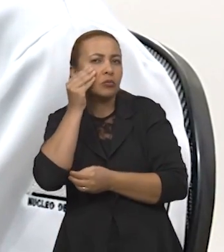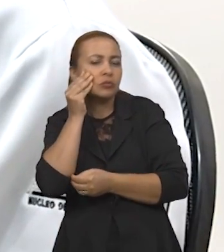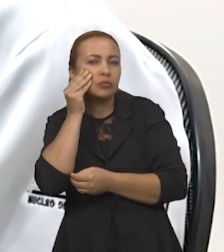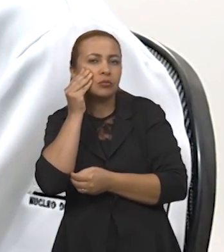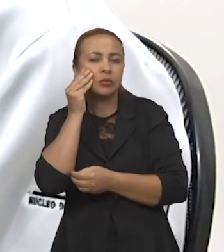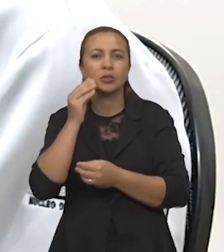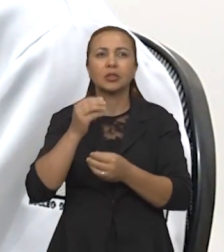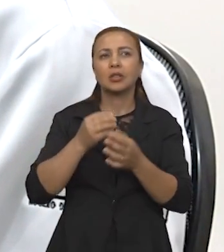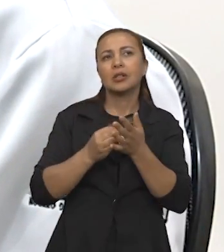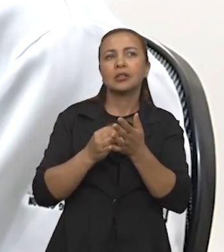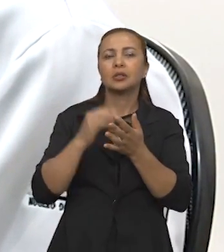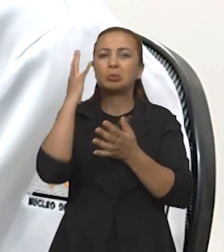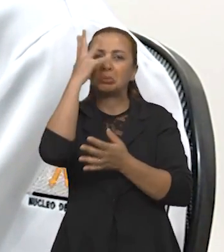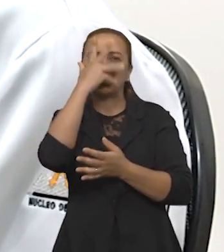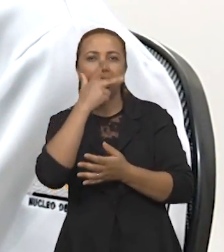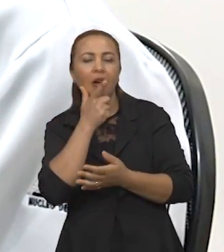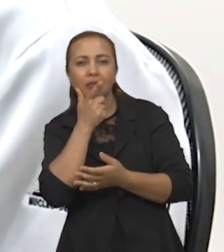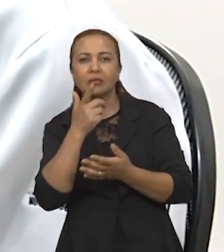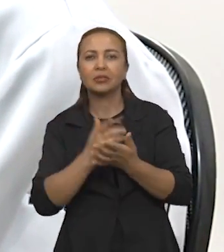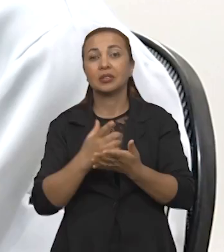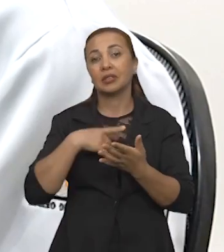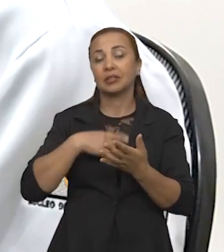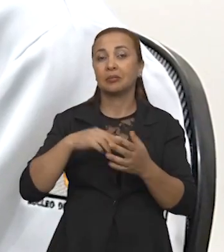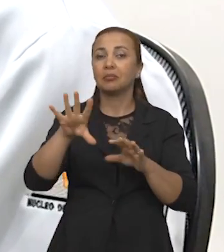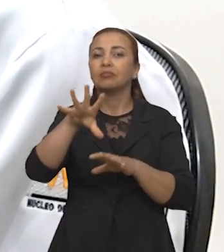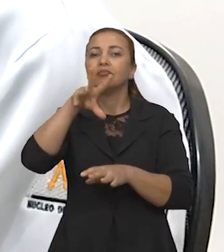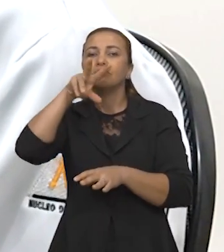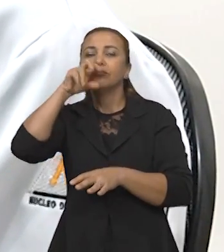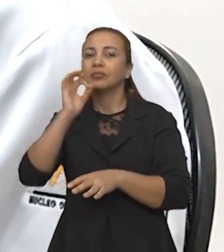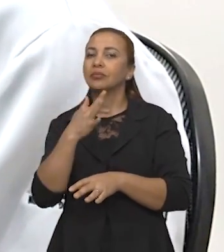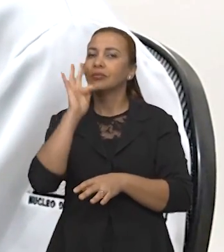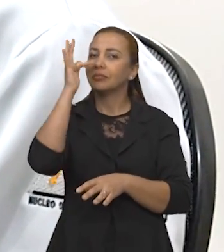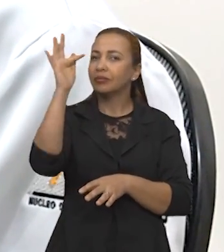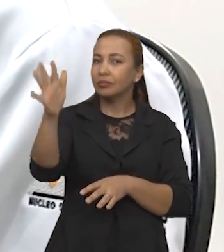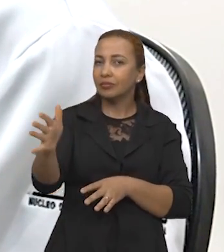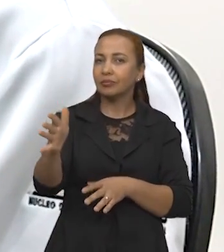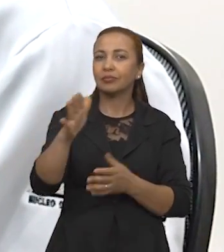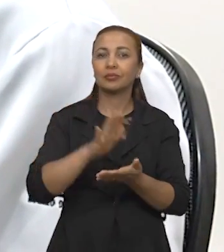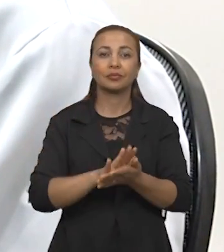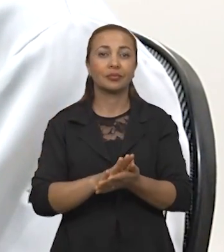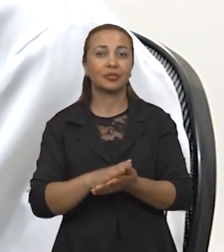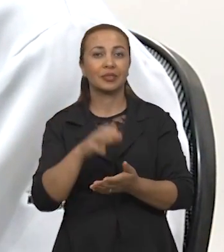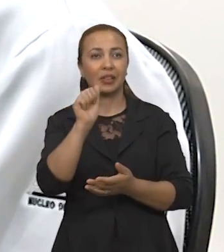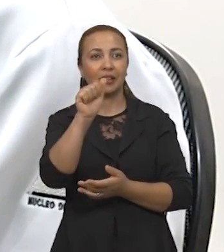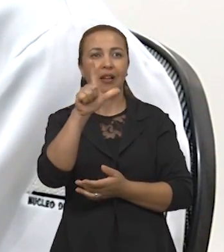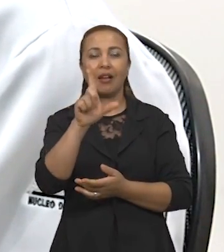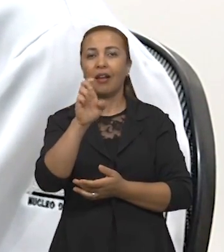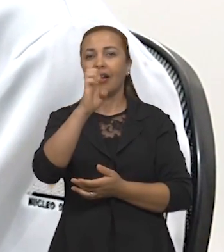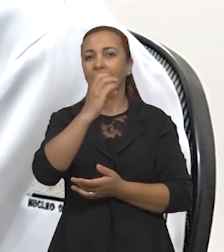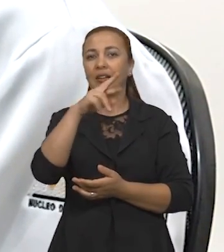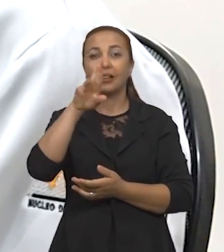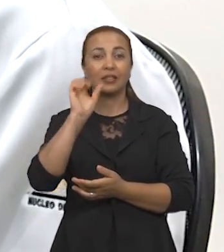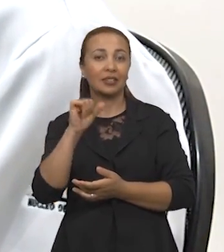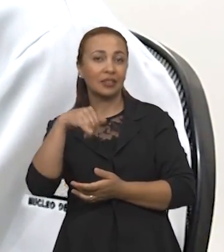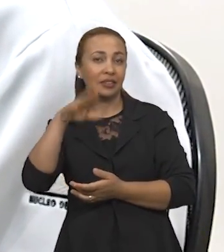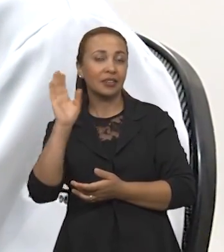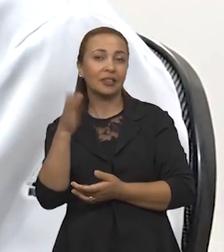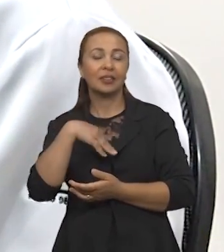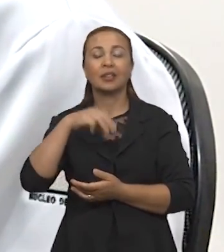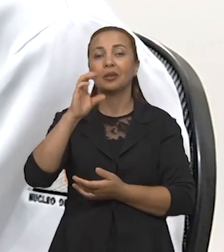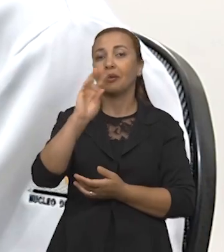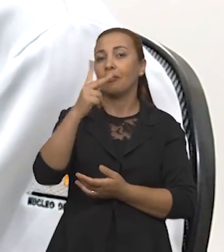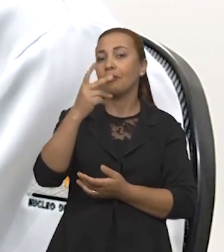Atualmente, nós temos trabalhado com espécies aromáticas, que são alecrim, hortelã,